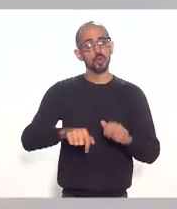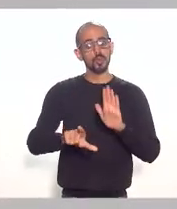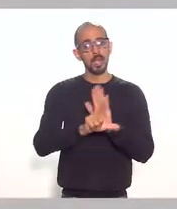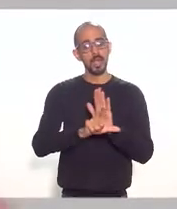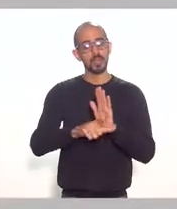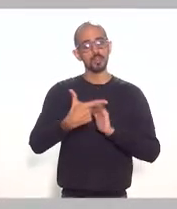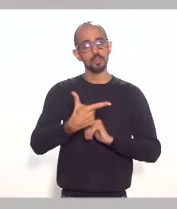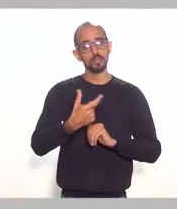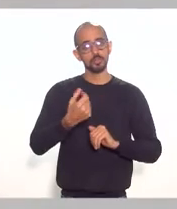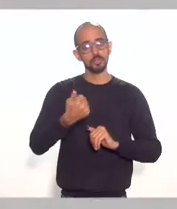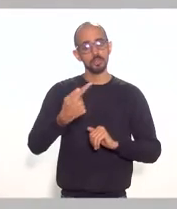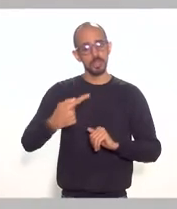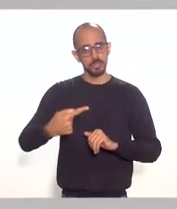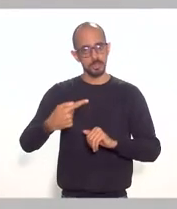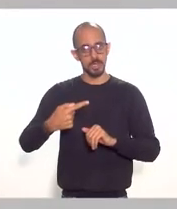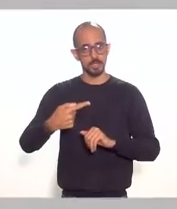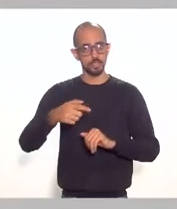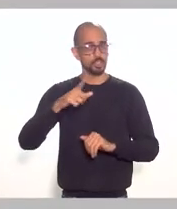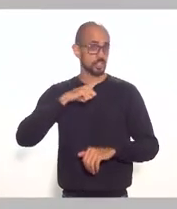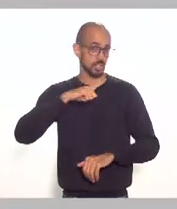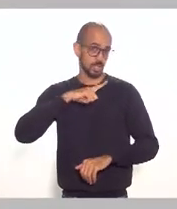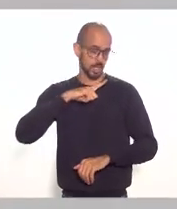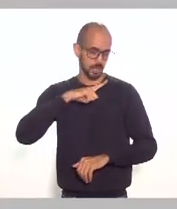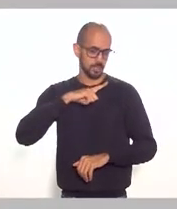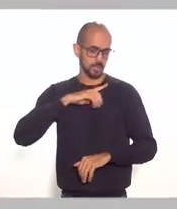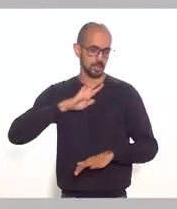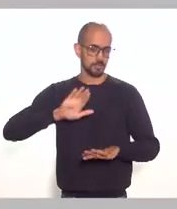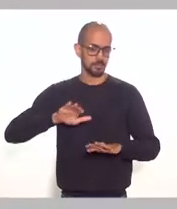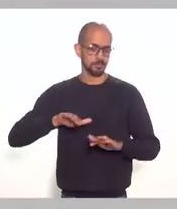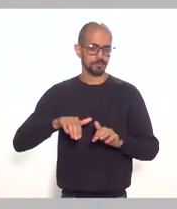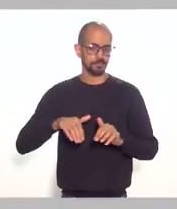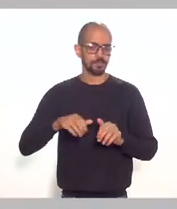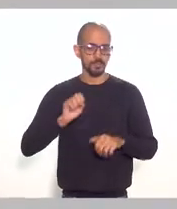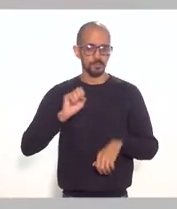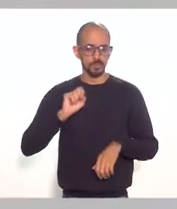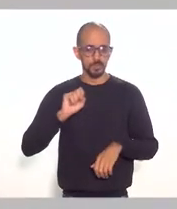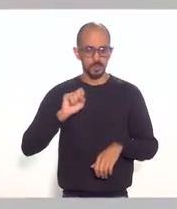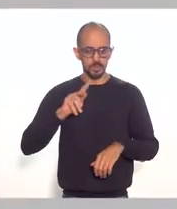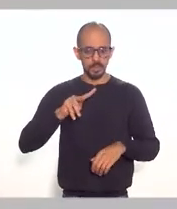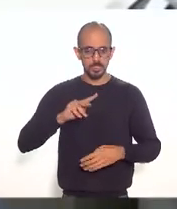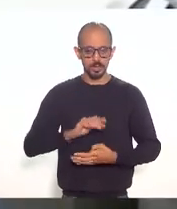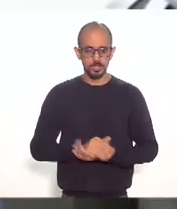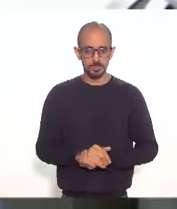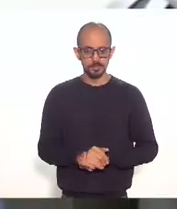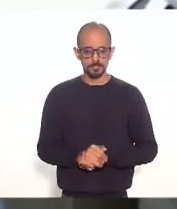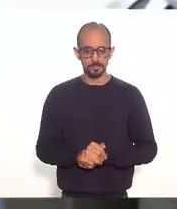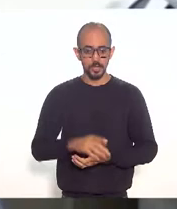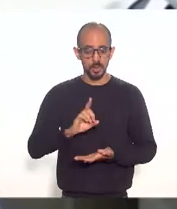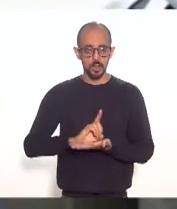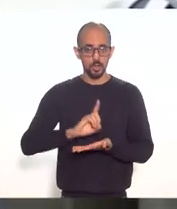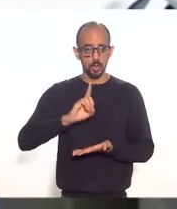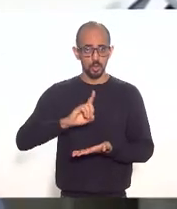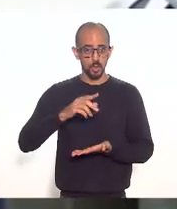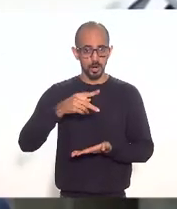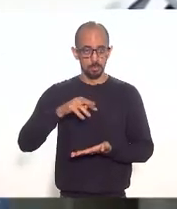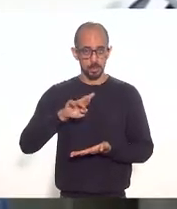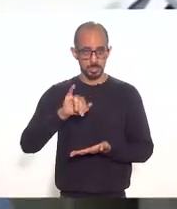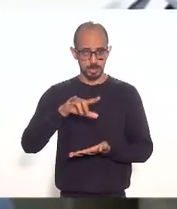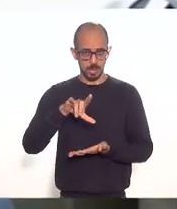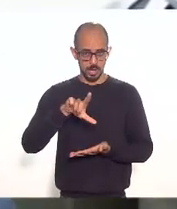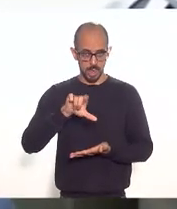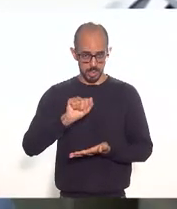eram essas as considerações da Secretaria de Fazenda deputado presidente doutora Priscila eu queria que a senhora